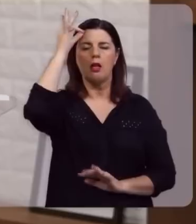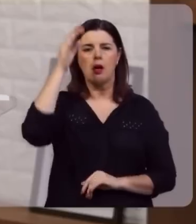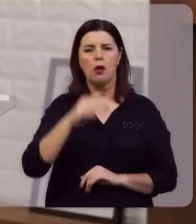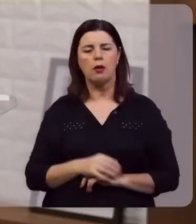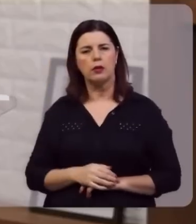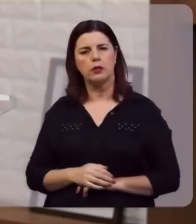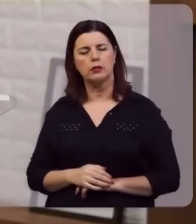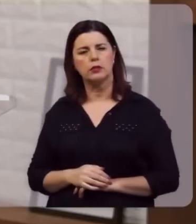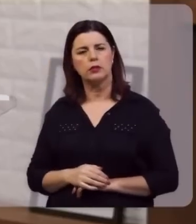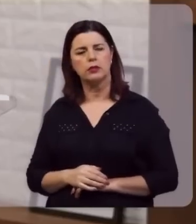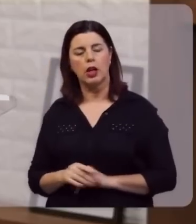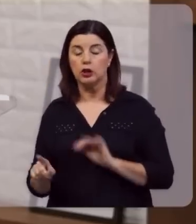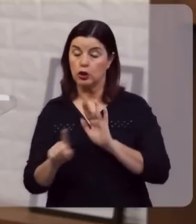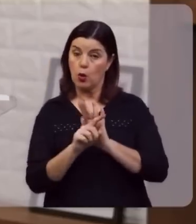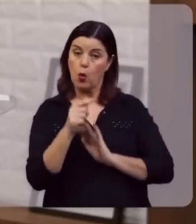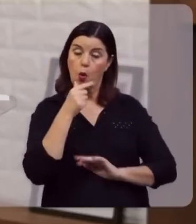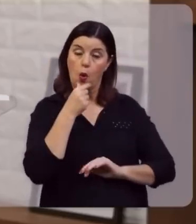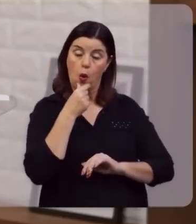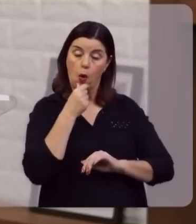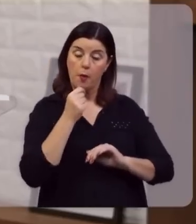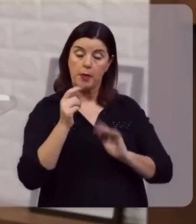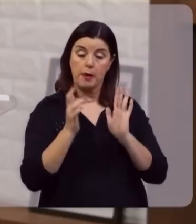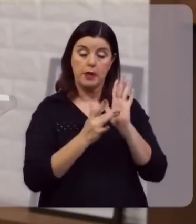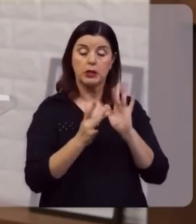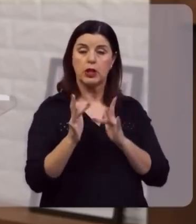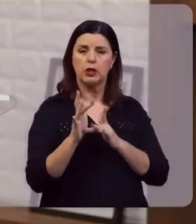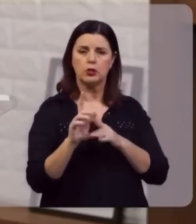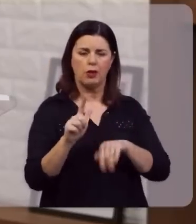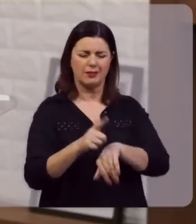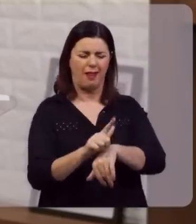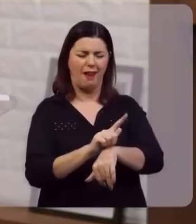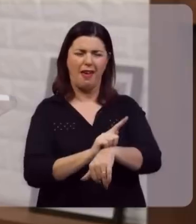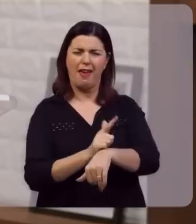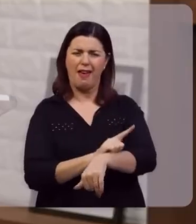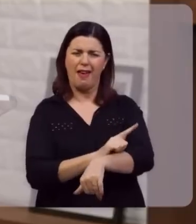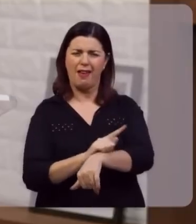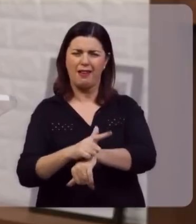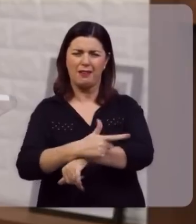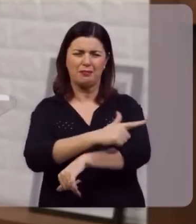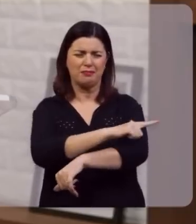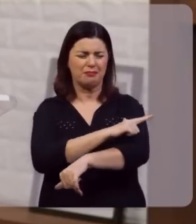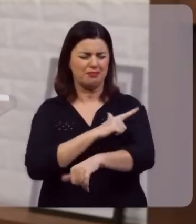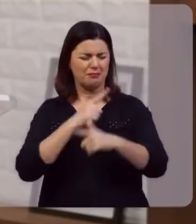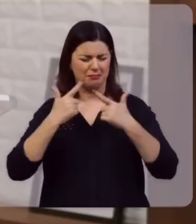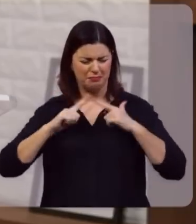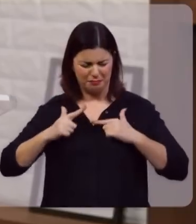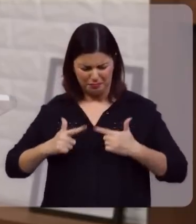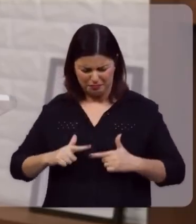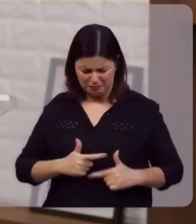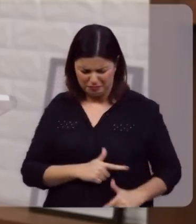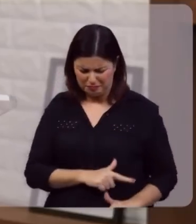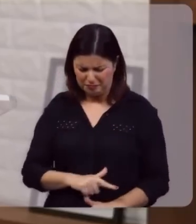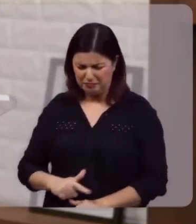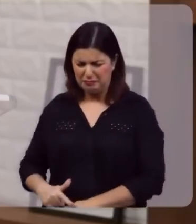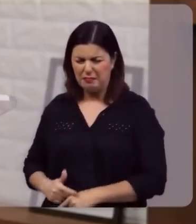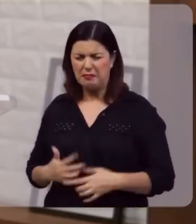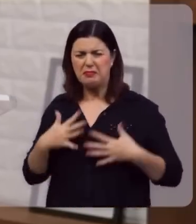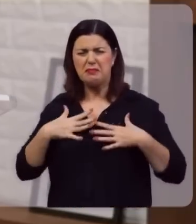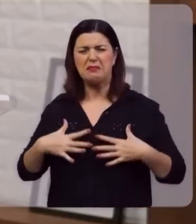certa feita, chegou para Jesus um leproso, tomado de lepra, com seu corpo